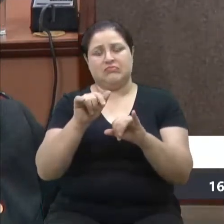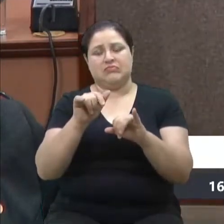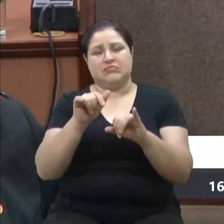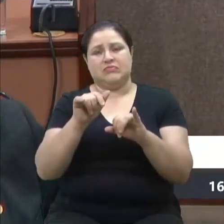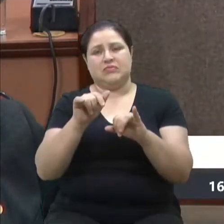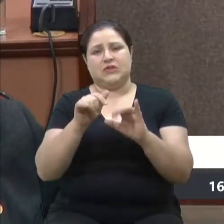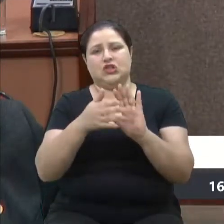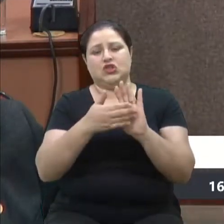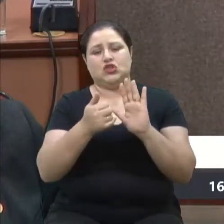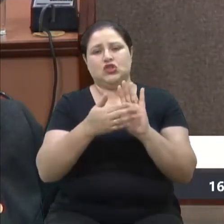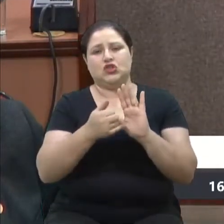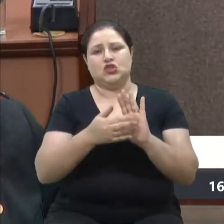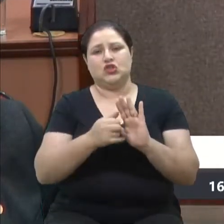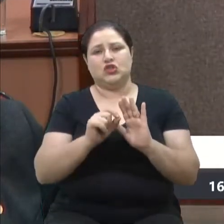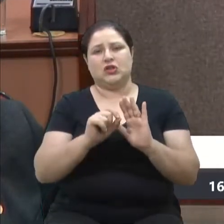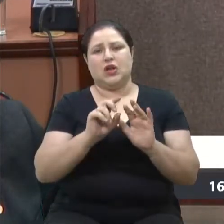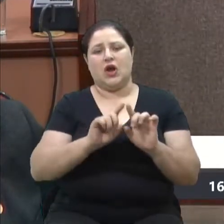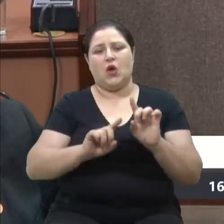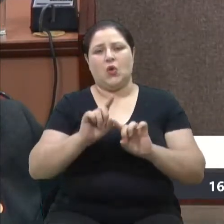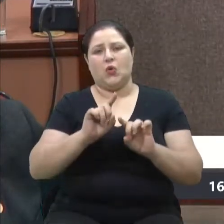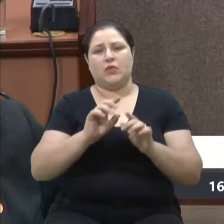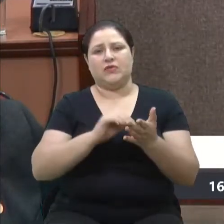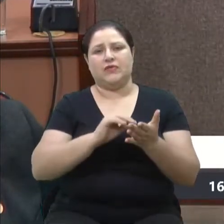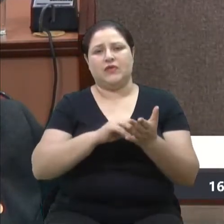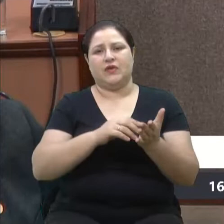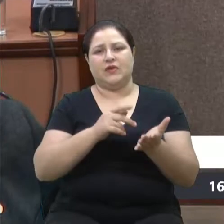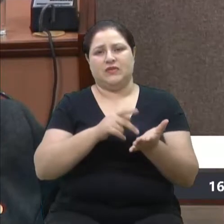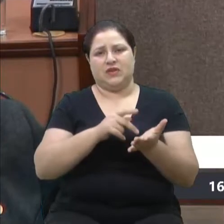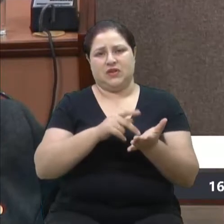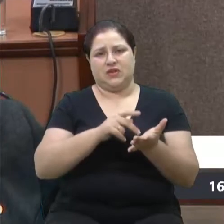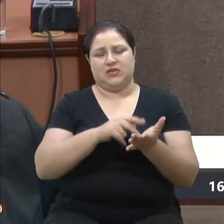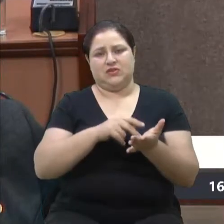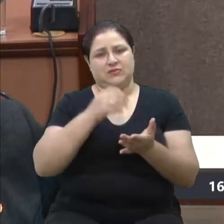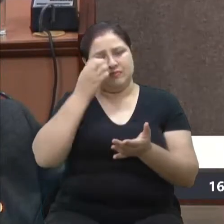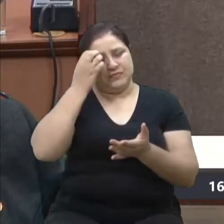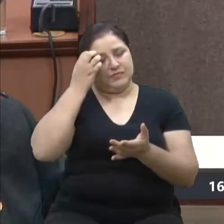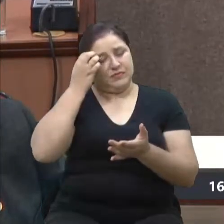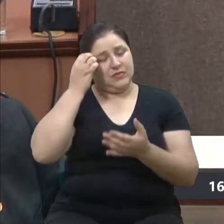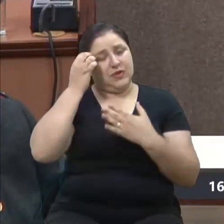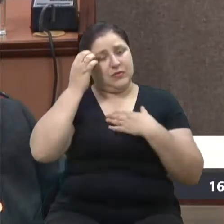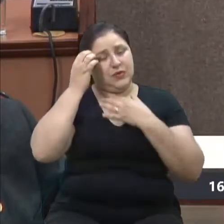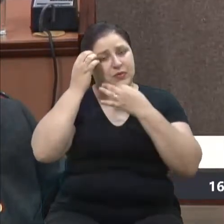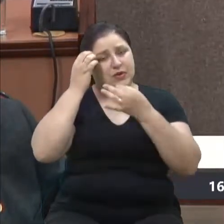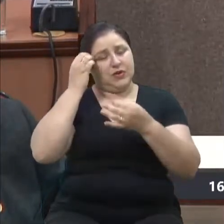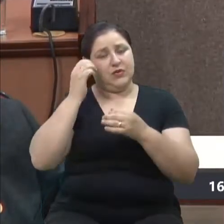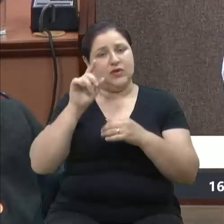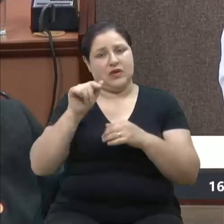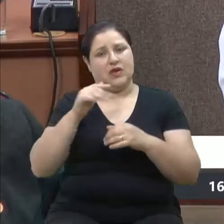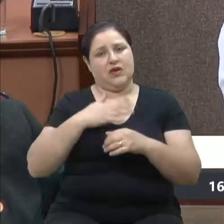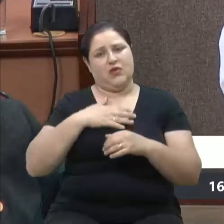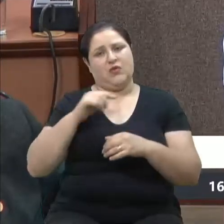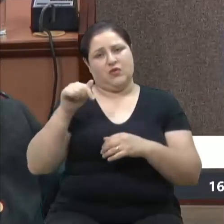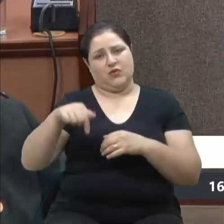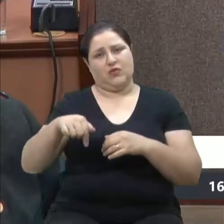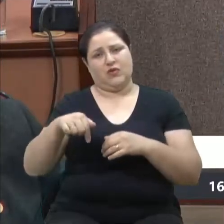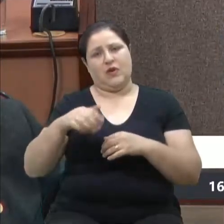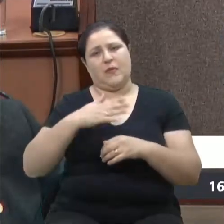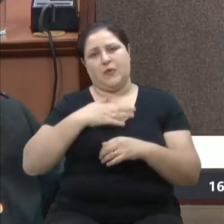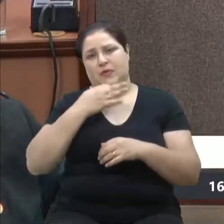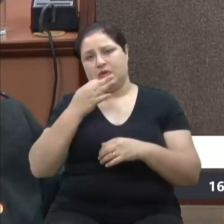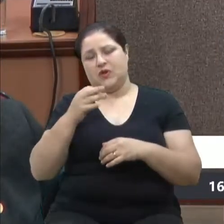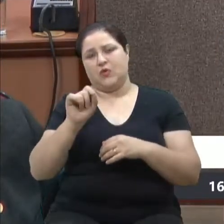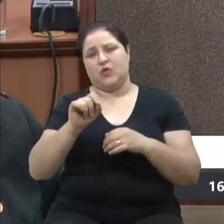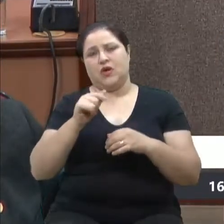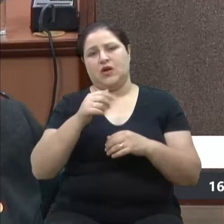algumas inverdades que estão sendo trazidas de forma, na minha opinião, que é o que eu faço aqui, trazer a minha opinião,